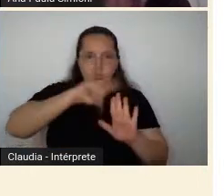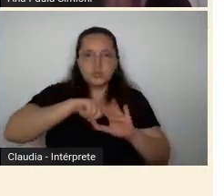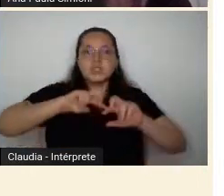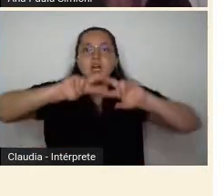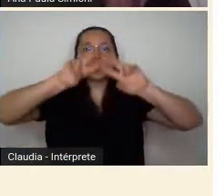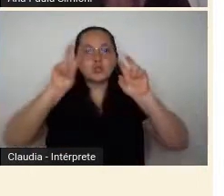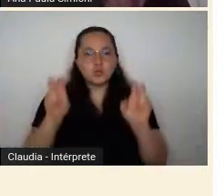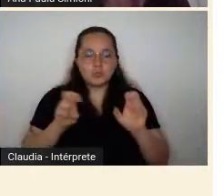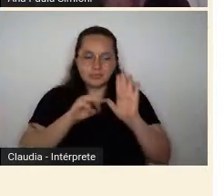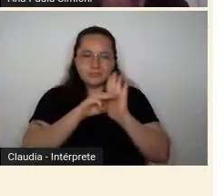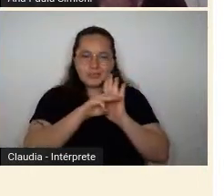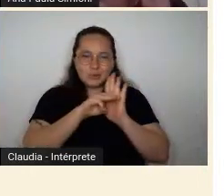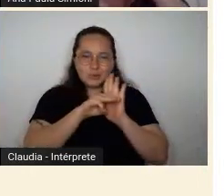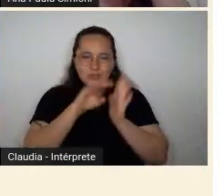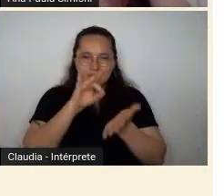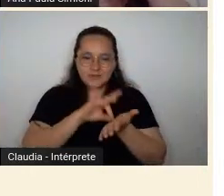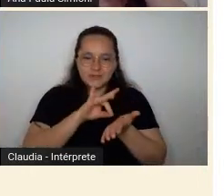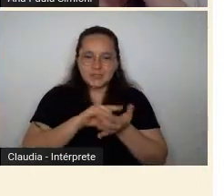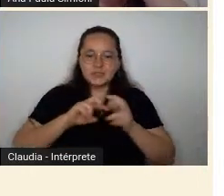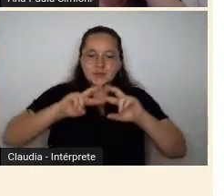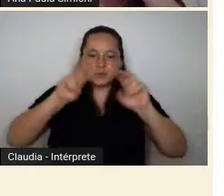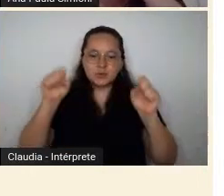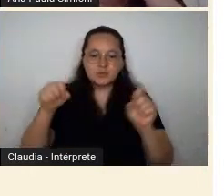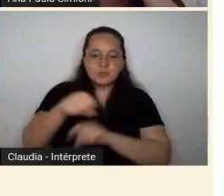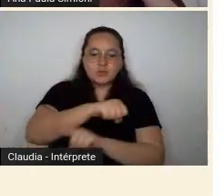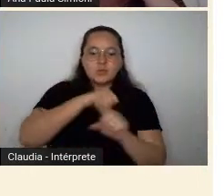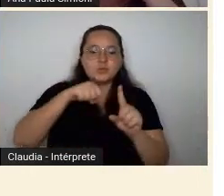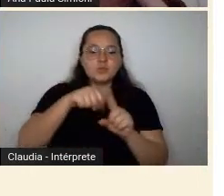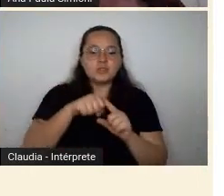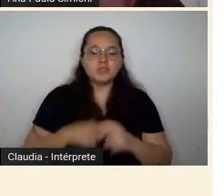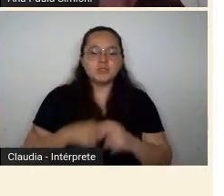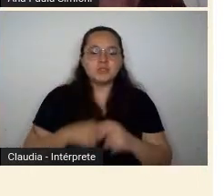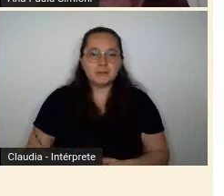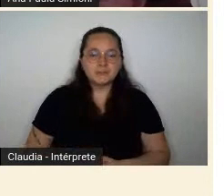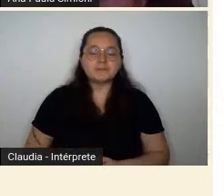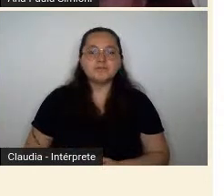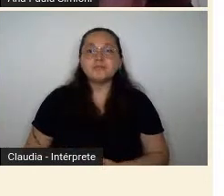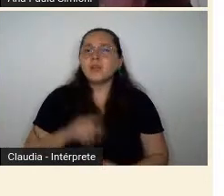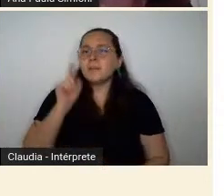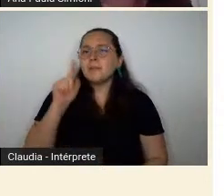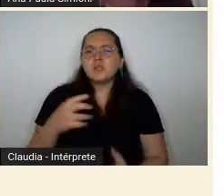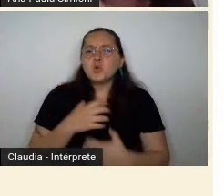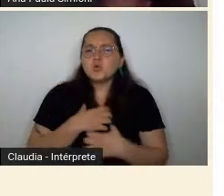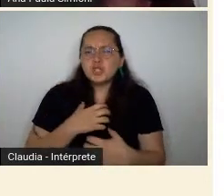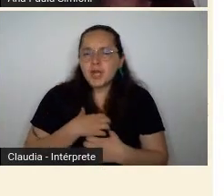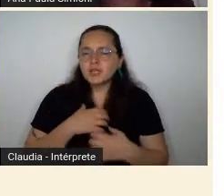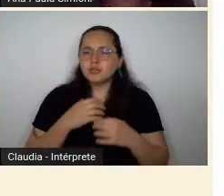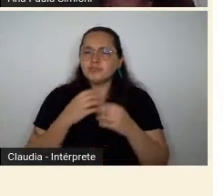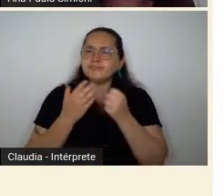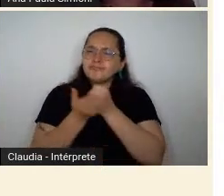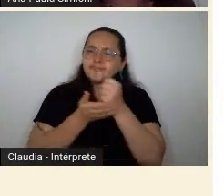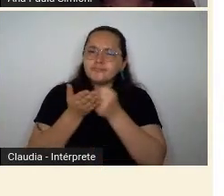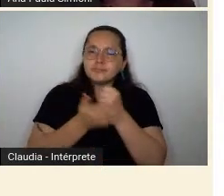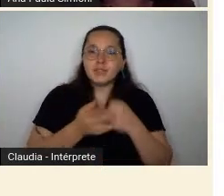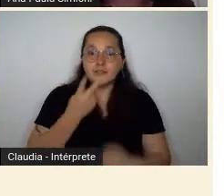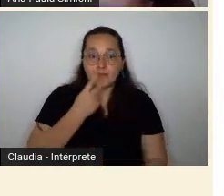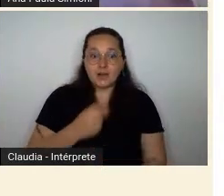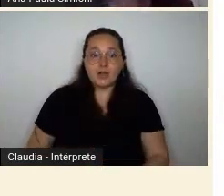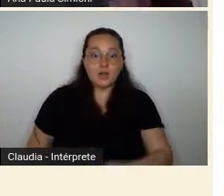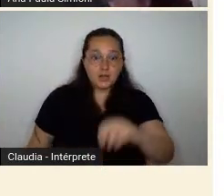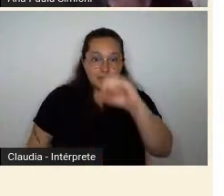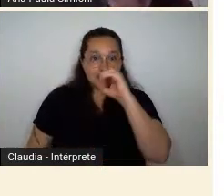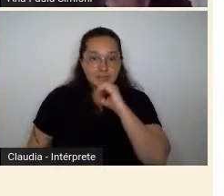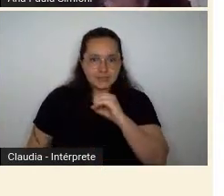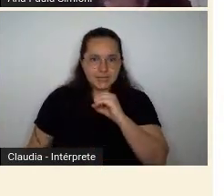arte, que é do ciclo de reconhecimento, que, de uma maneira muito sintética, diz que, entre o ponto zero, que é esse primeiro